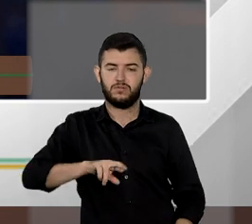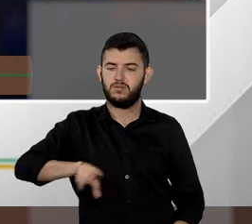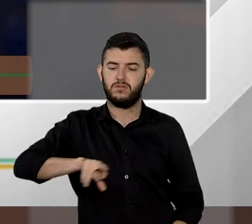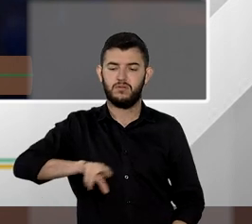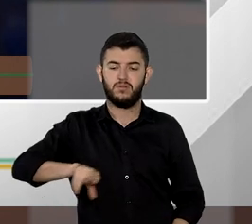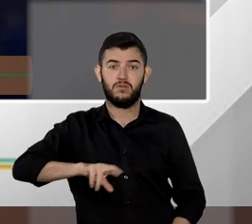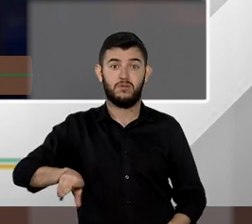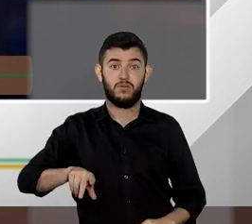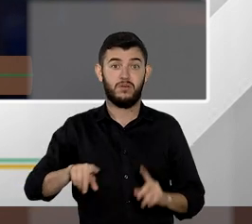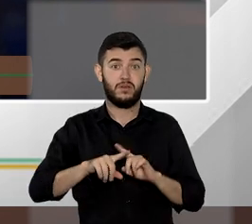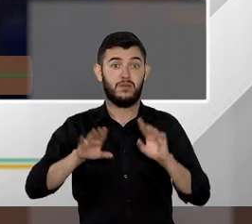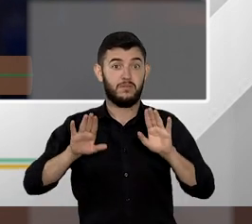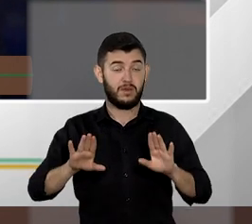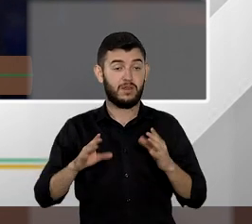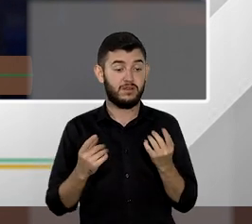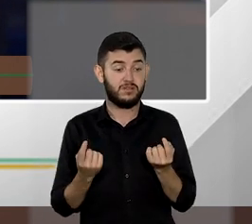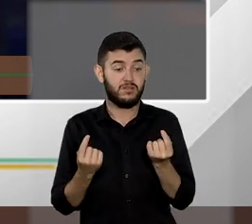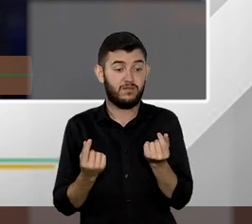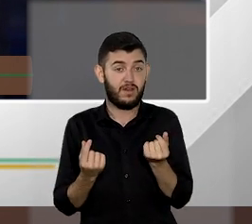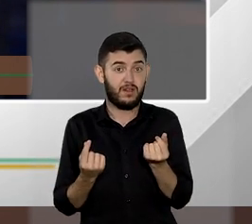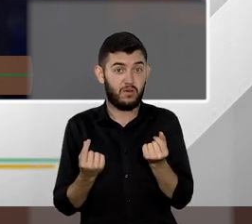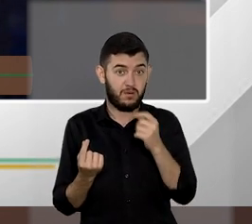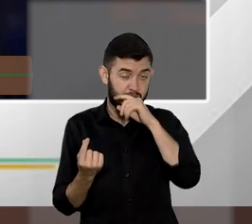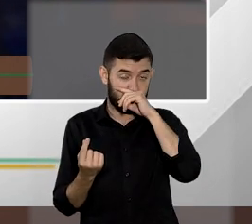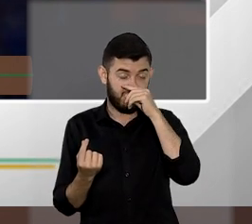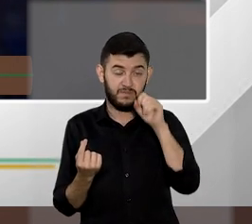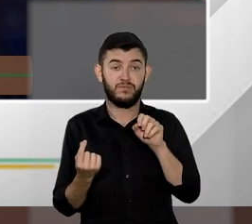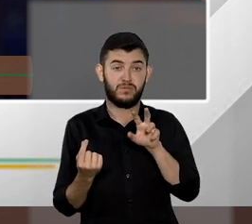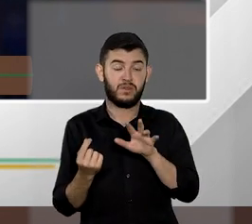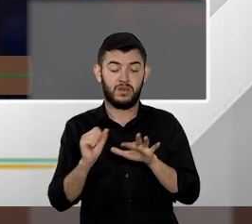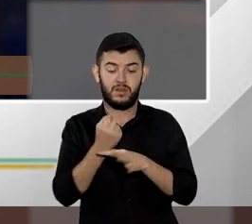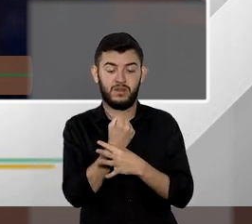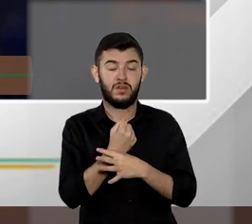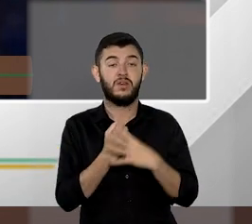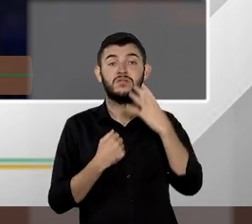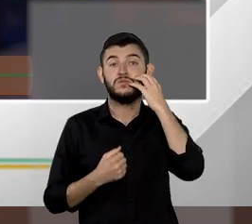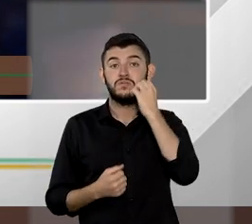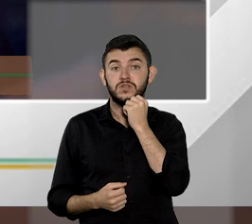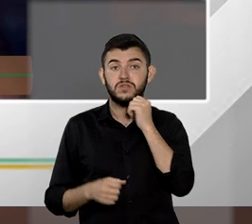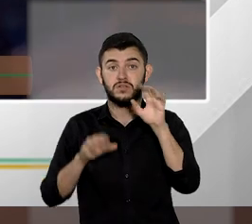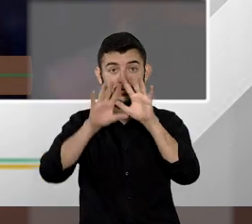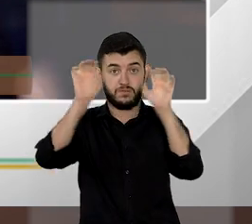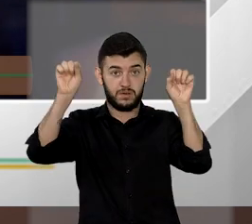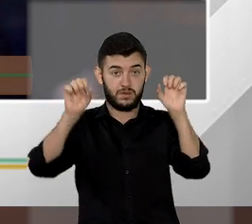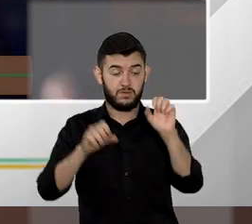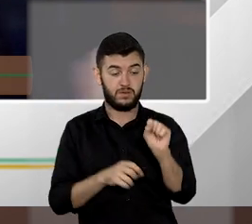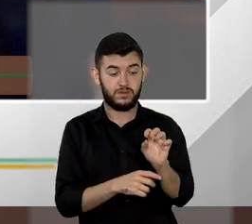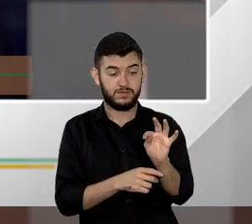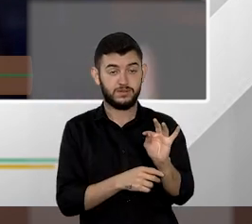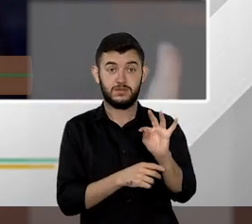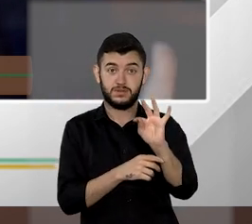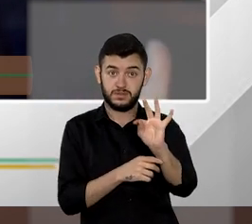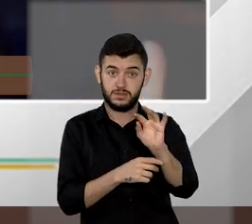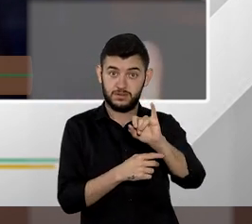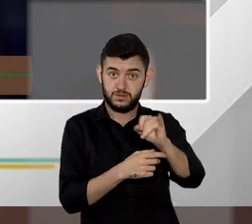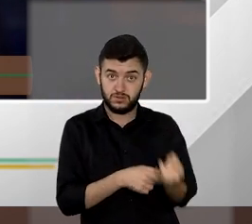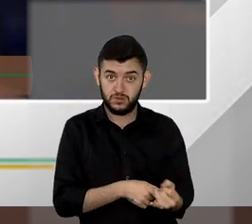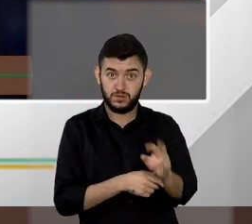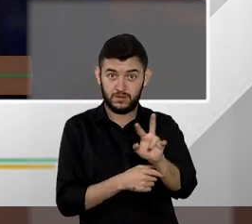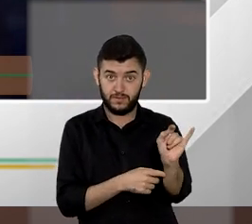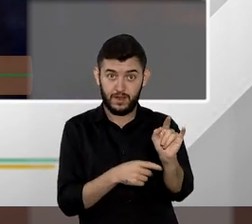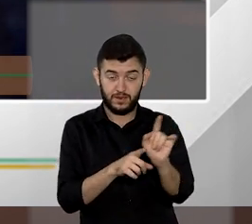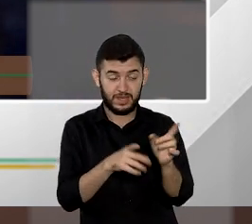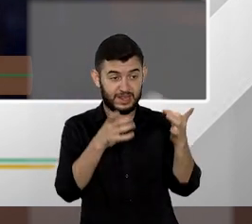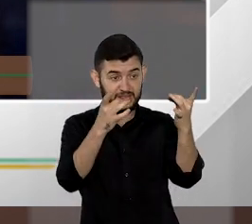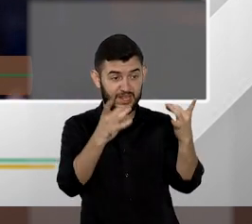garantido que será admitido pelo superior tribunal de justiça quer dizer que bom ele fará a análise dos outros requisitos